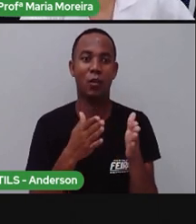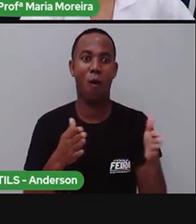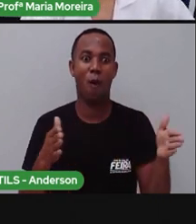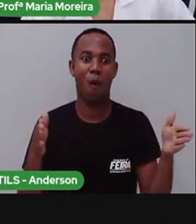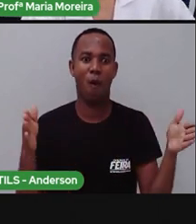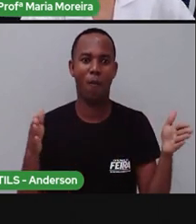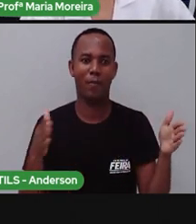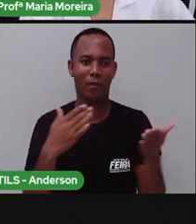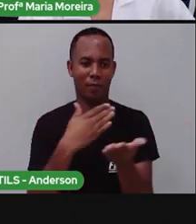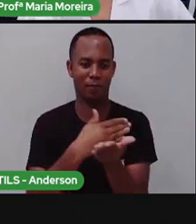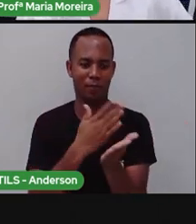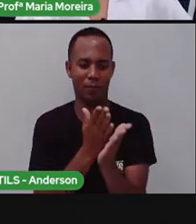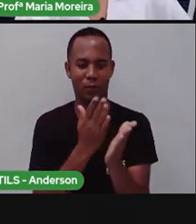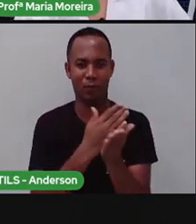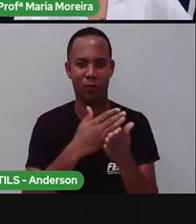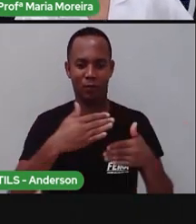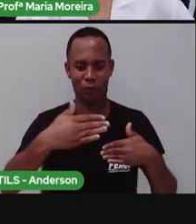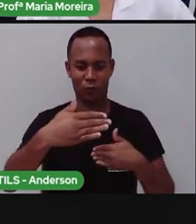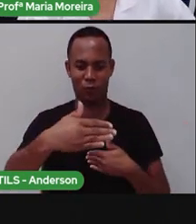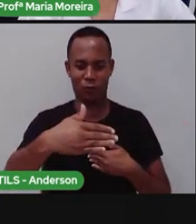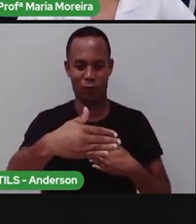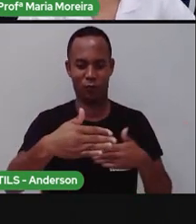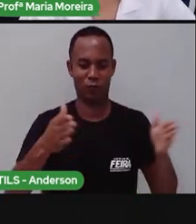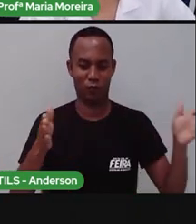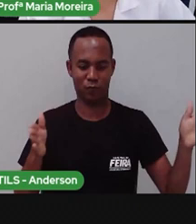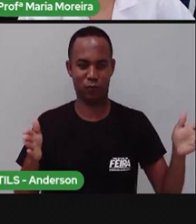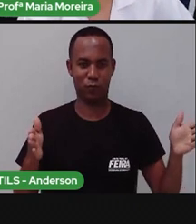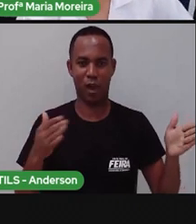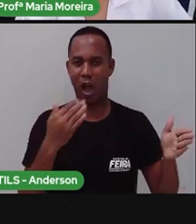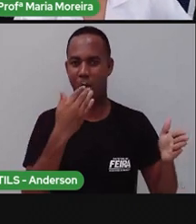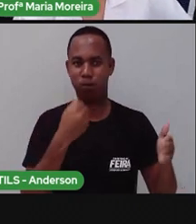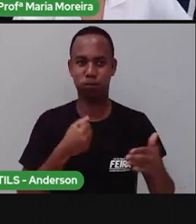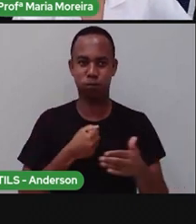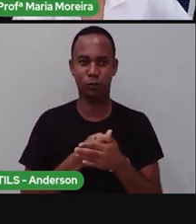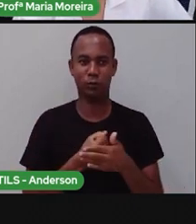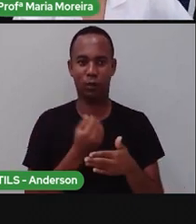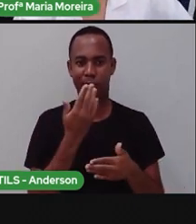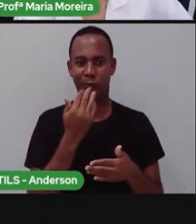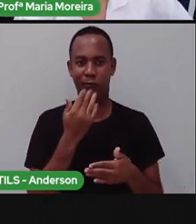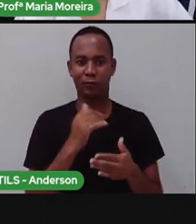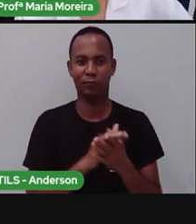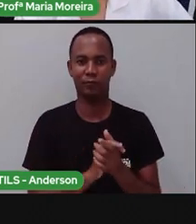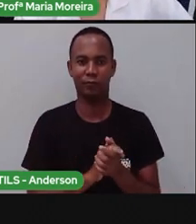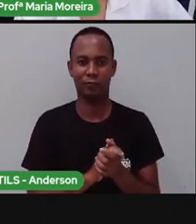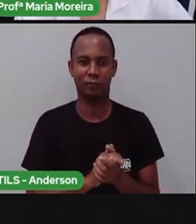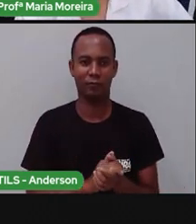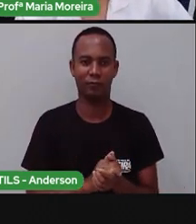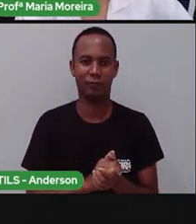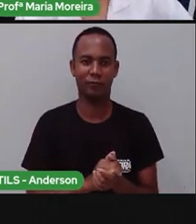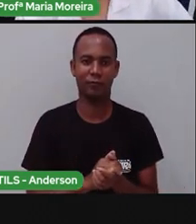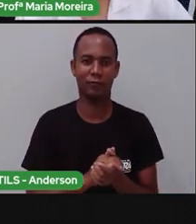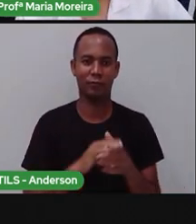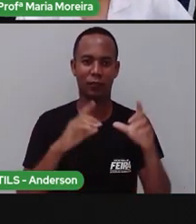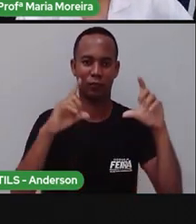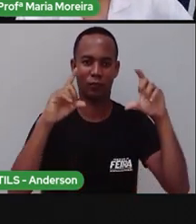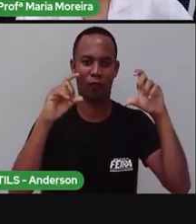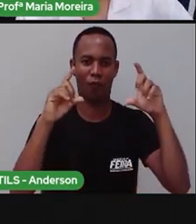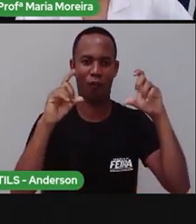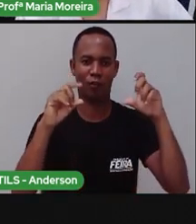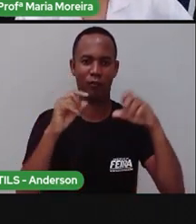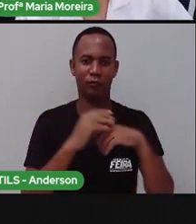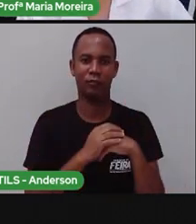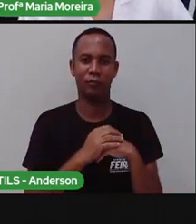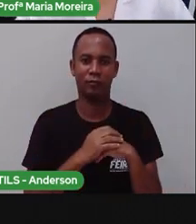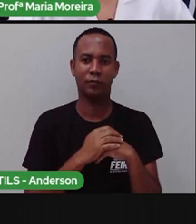grandes. Saudades desses bolos enormes, tá? Hoje os bolinhos são pequenos. E aí, a foto, né? Final de aniversário mais